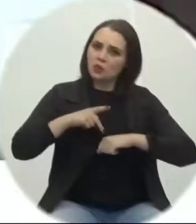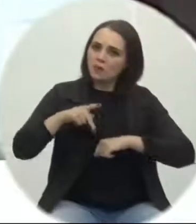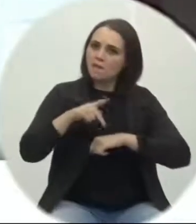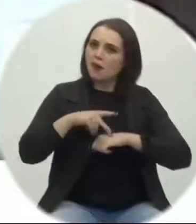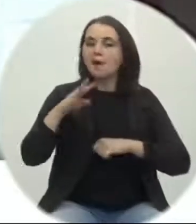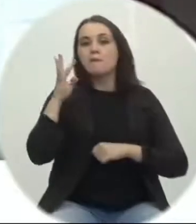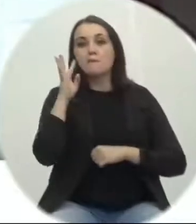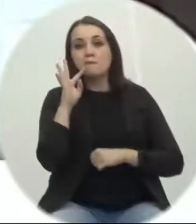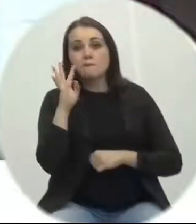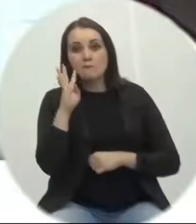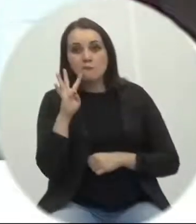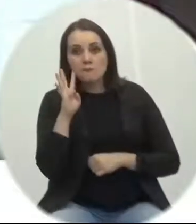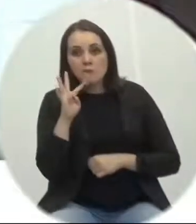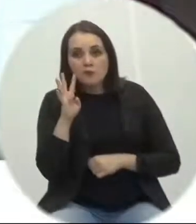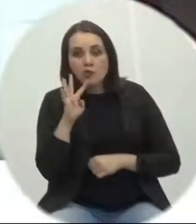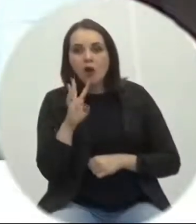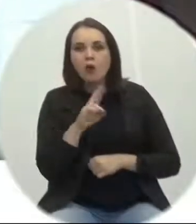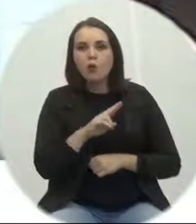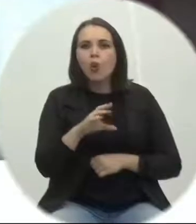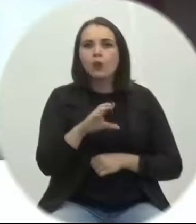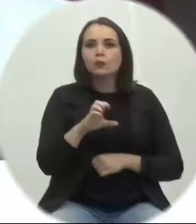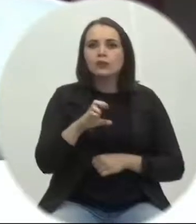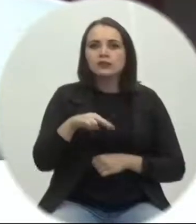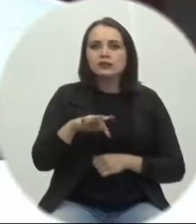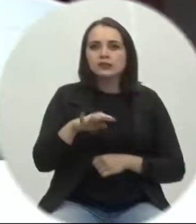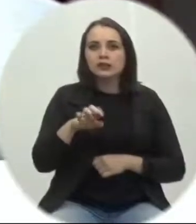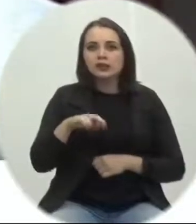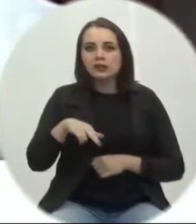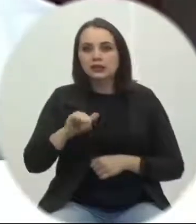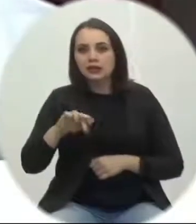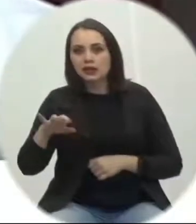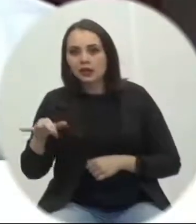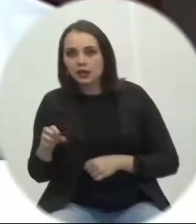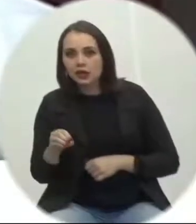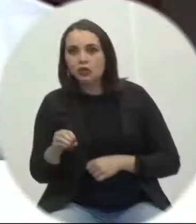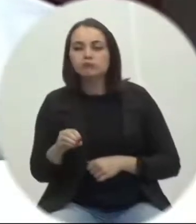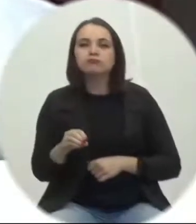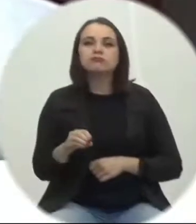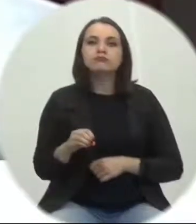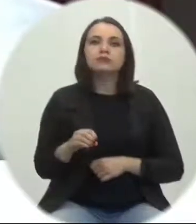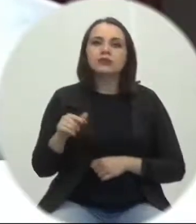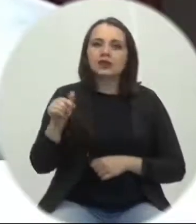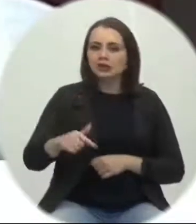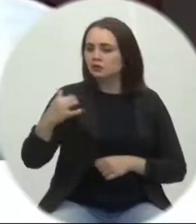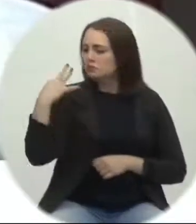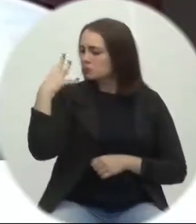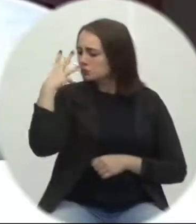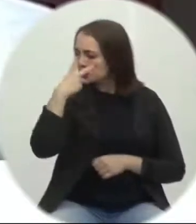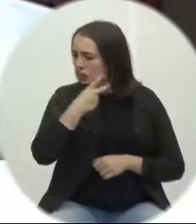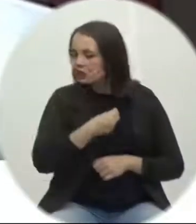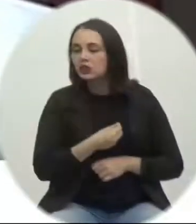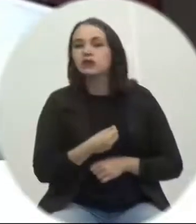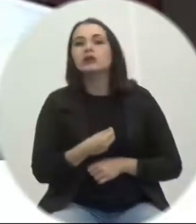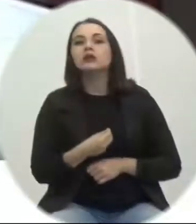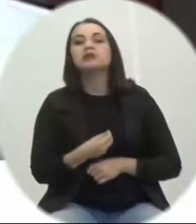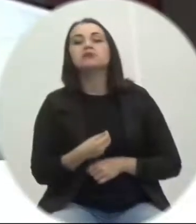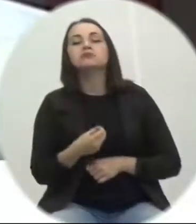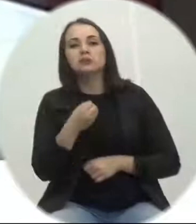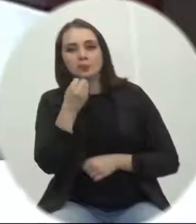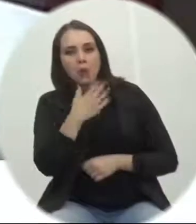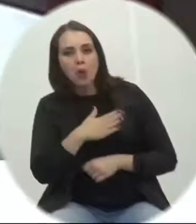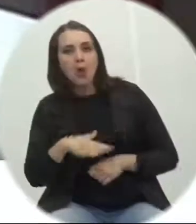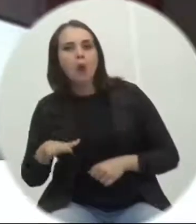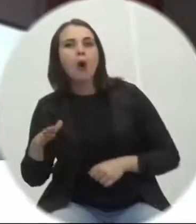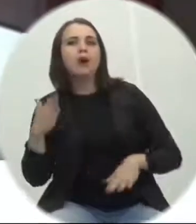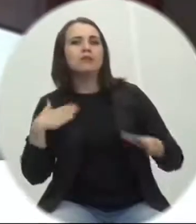Parque Centenário, Parque Prefeito Altair Guidi, e por sinal, é um parque muito bonito, muito agradável, as pessoas